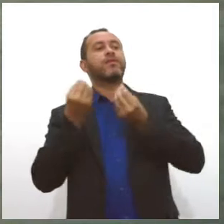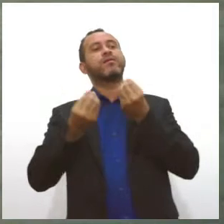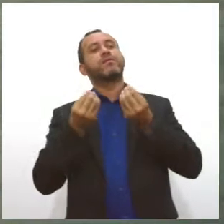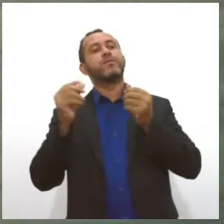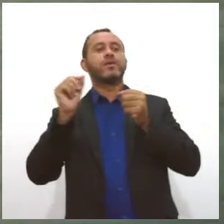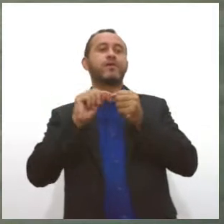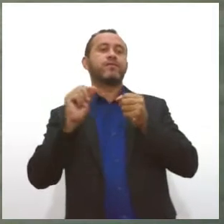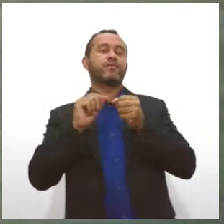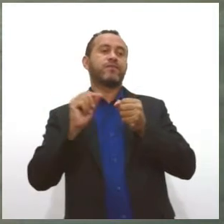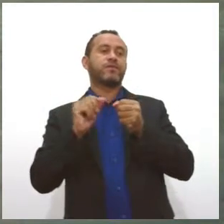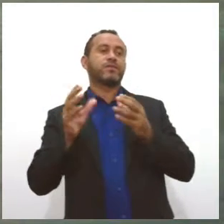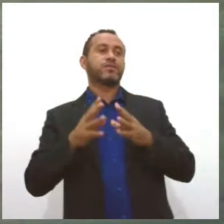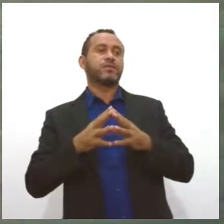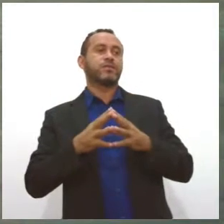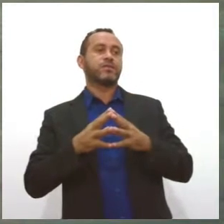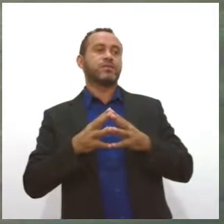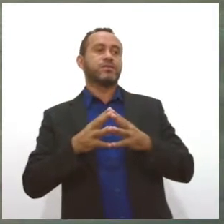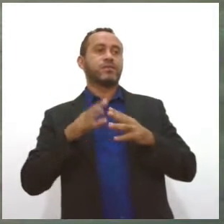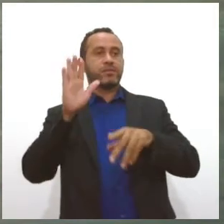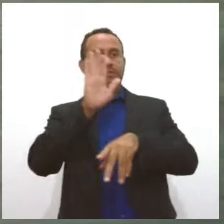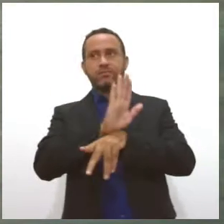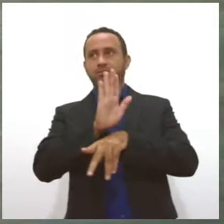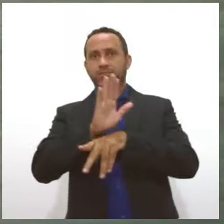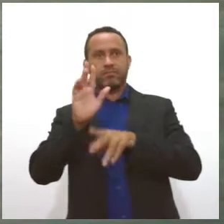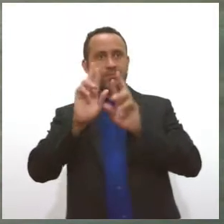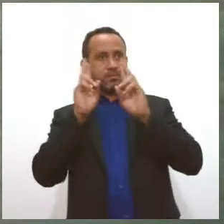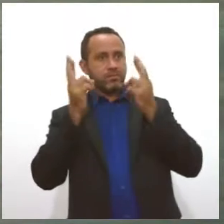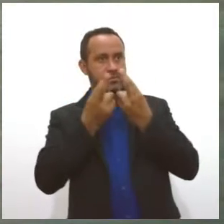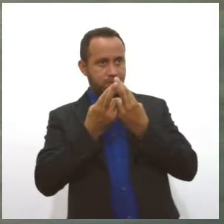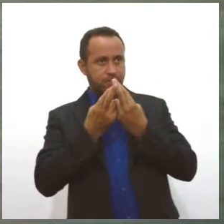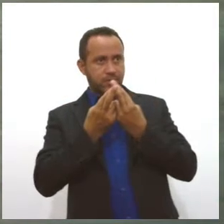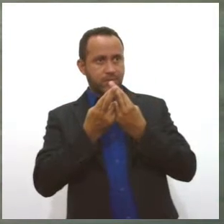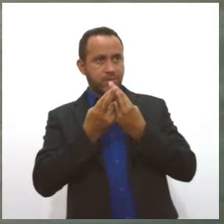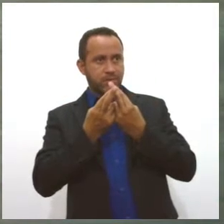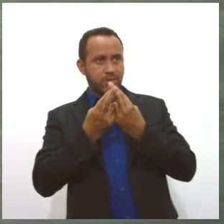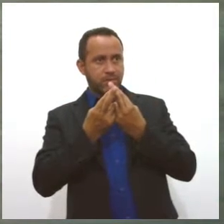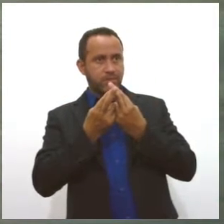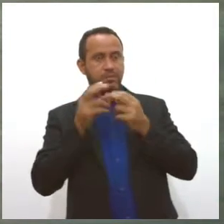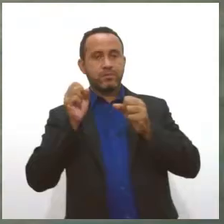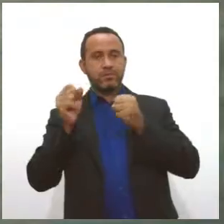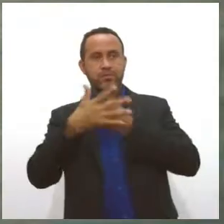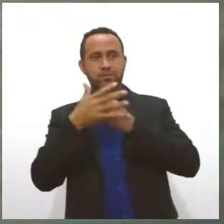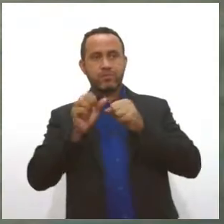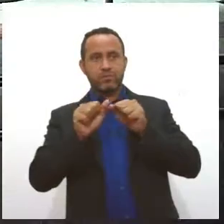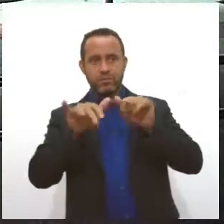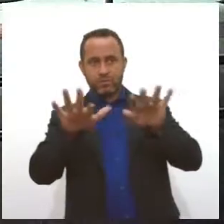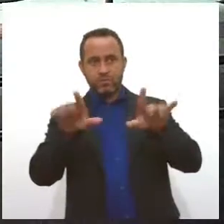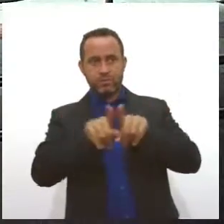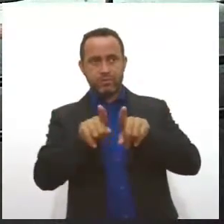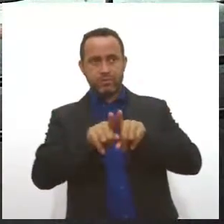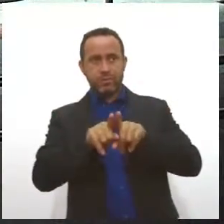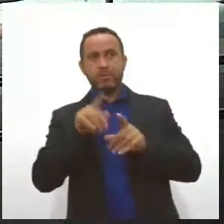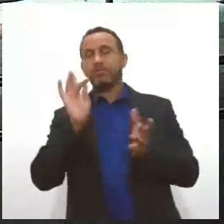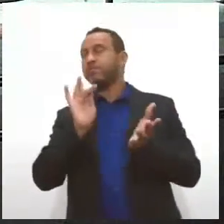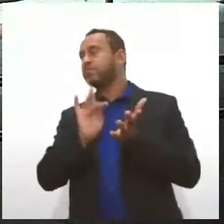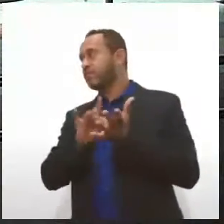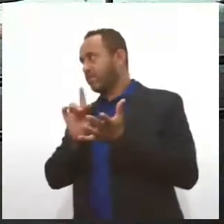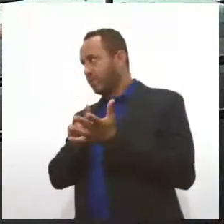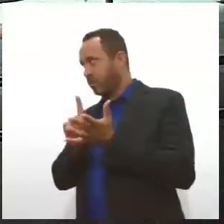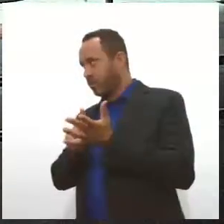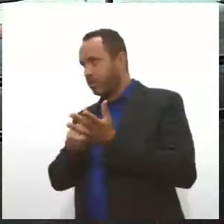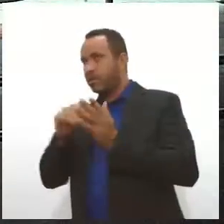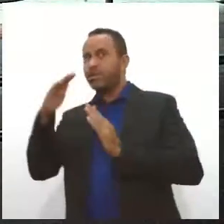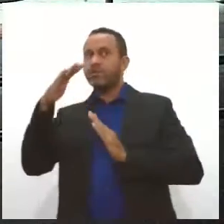fase que a gente está atravessando do Covid e da pandemia, Valkyria. Exatamente, que não é uma fase